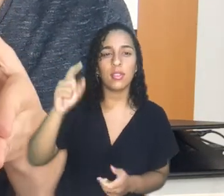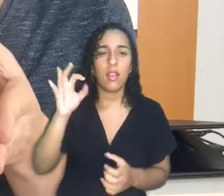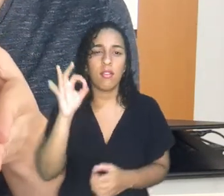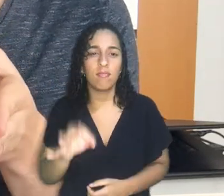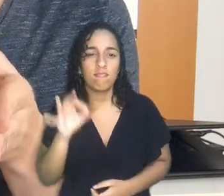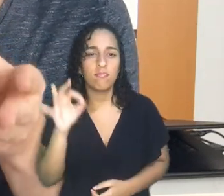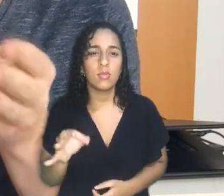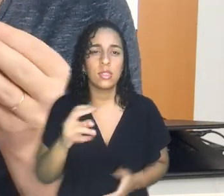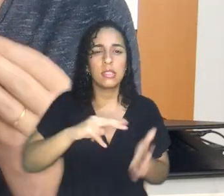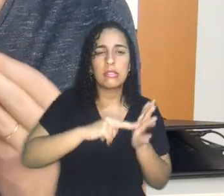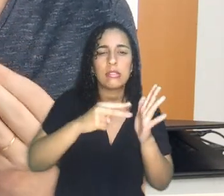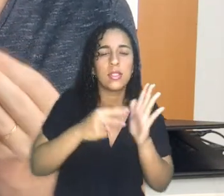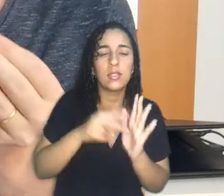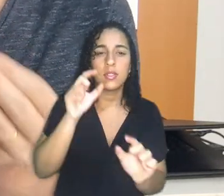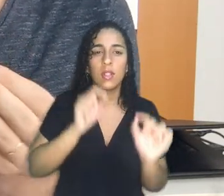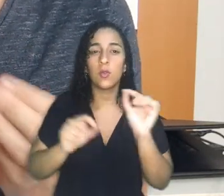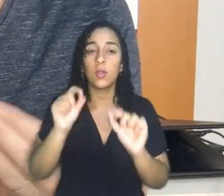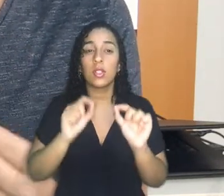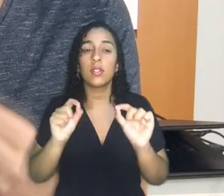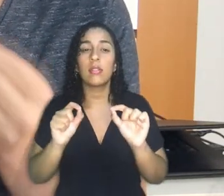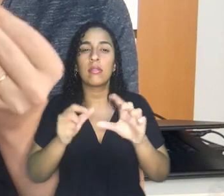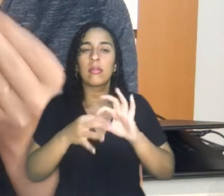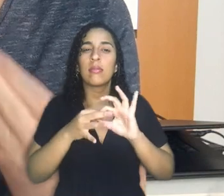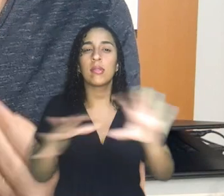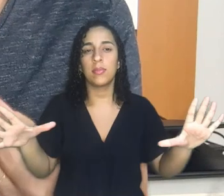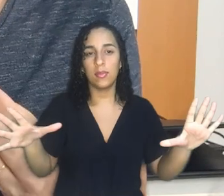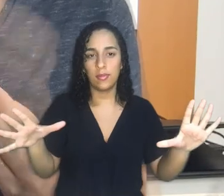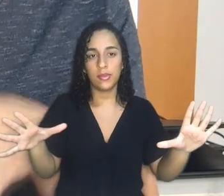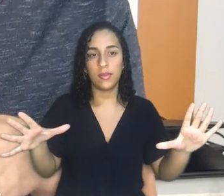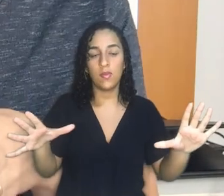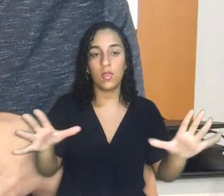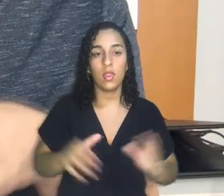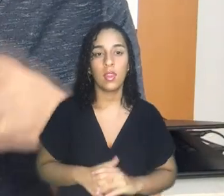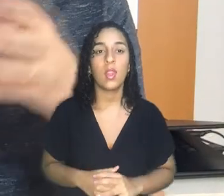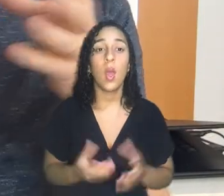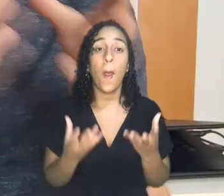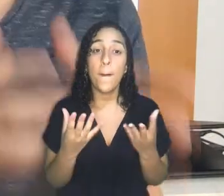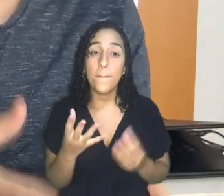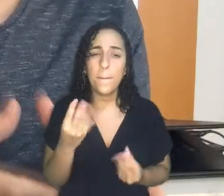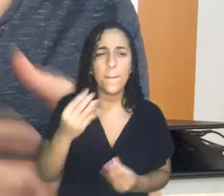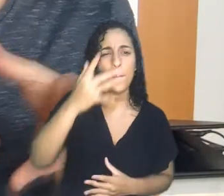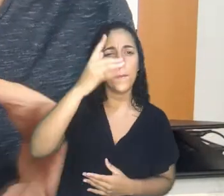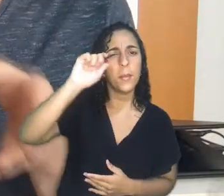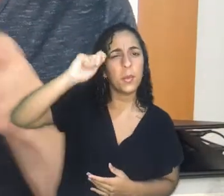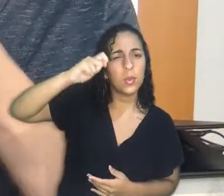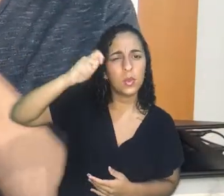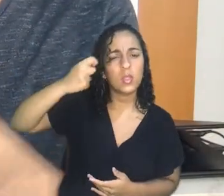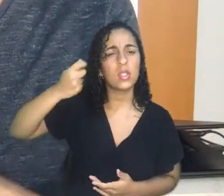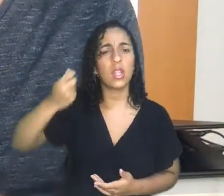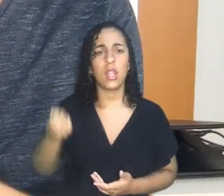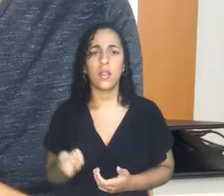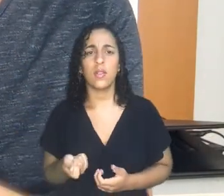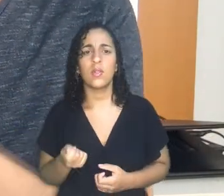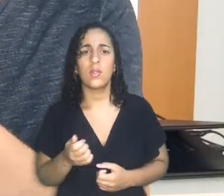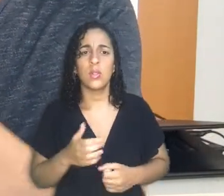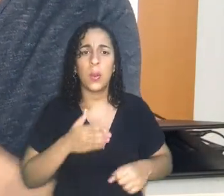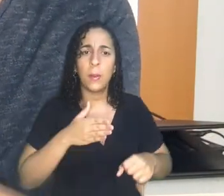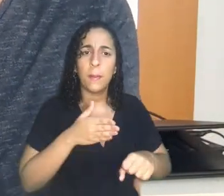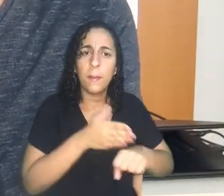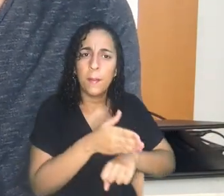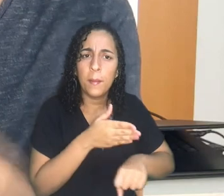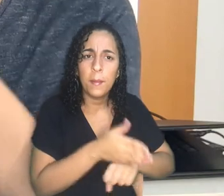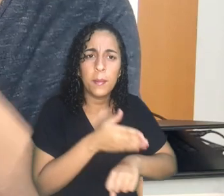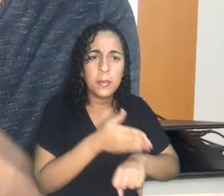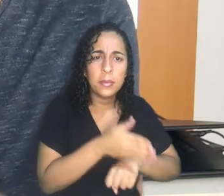era a liberdade. Esse conceito, como eu disse, estava em disputa. E, da mesma forma, muitos negros e negras endossaram os batalhões